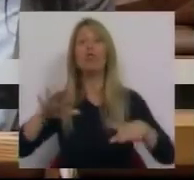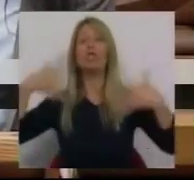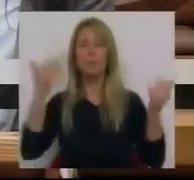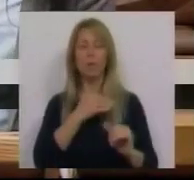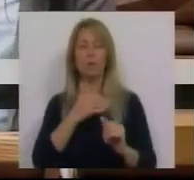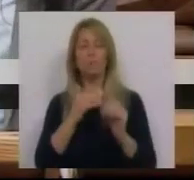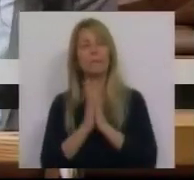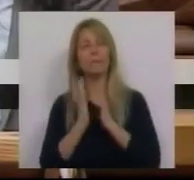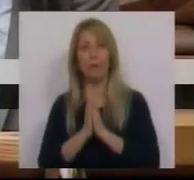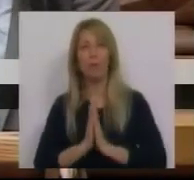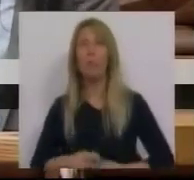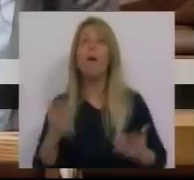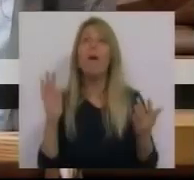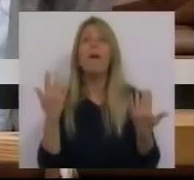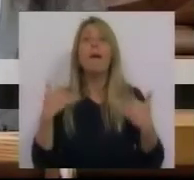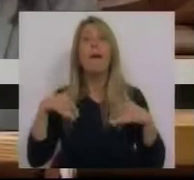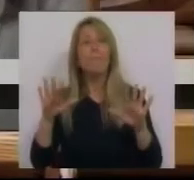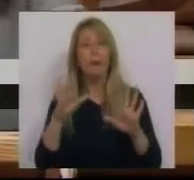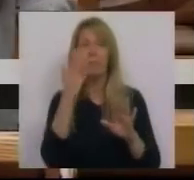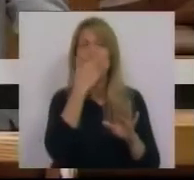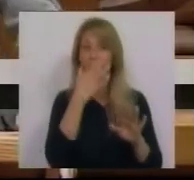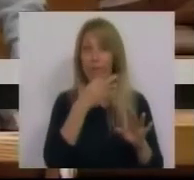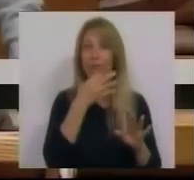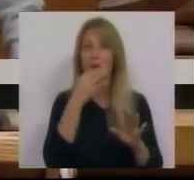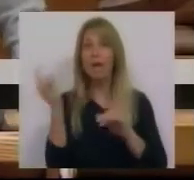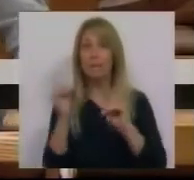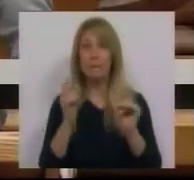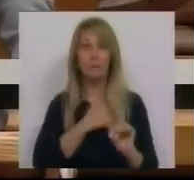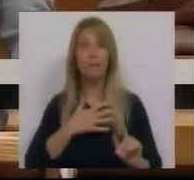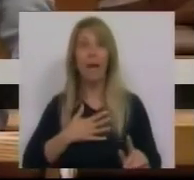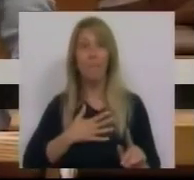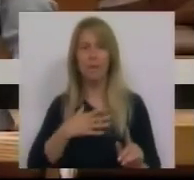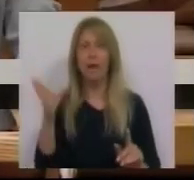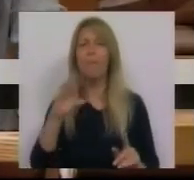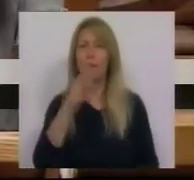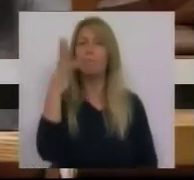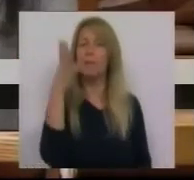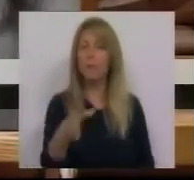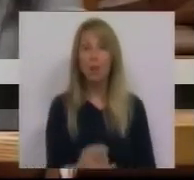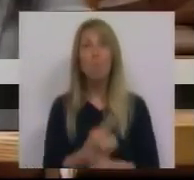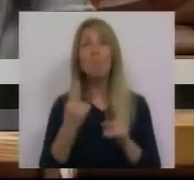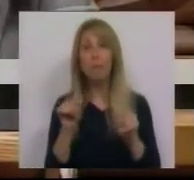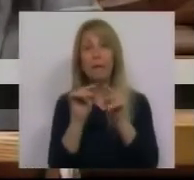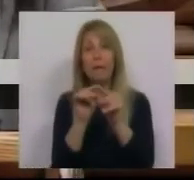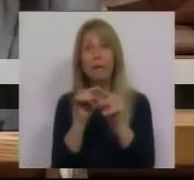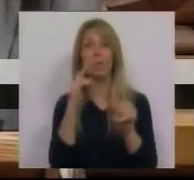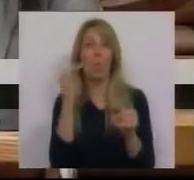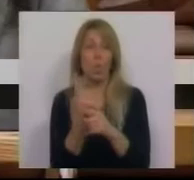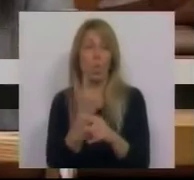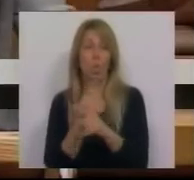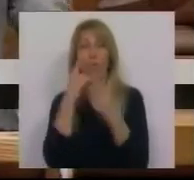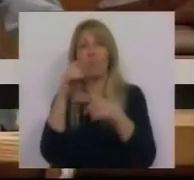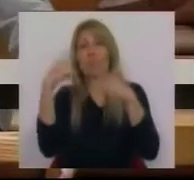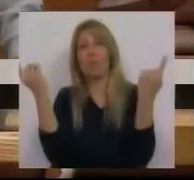de transporte, já tem muito mais que se lhe diga. Porque esta suposta exigência sobre o que é público e esta mão pesada sobre os